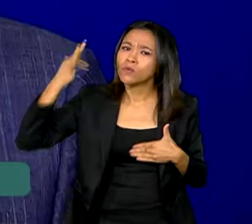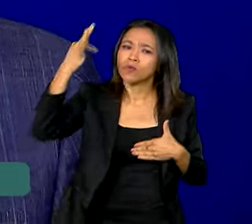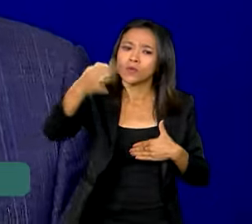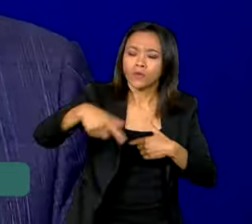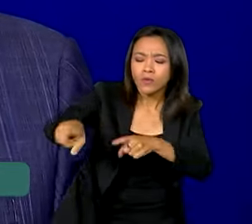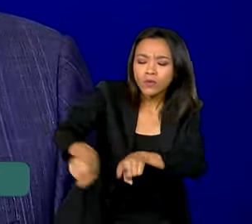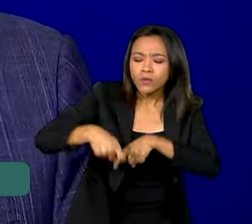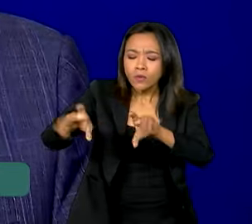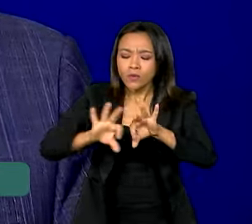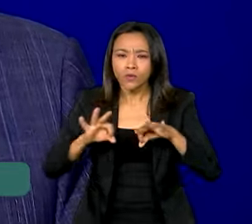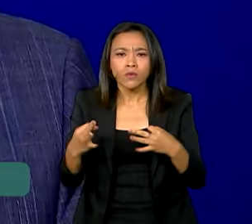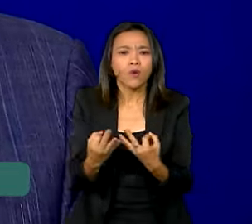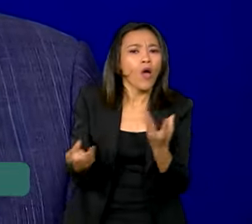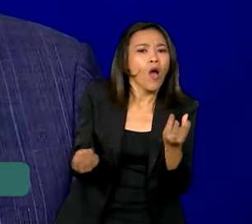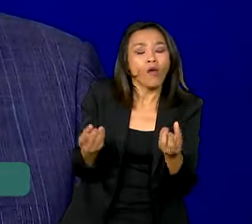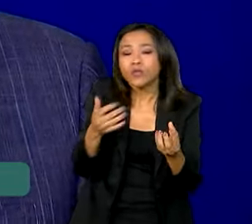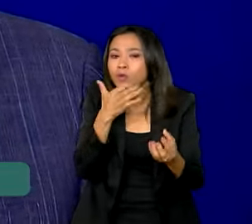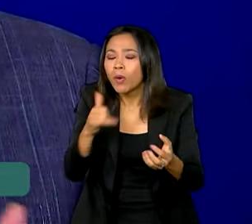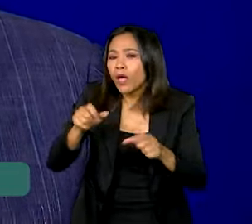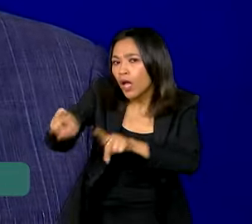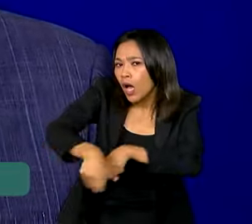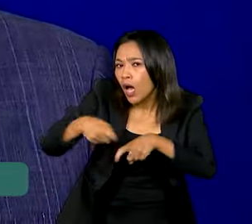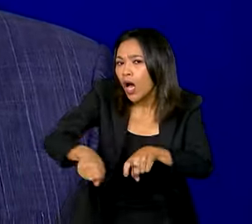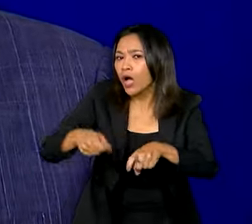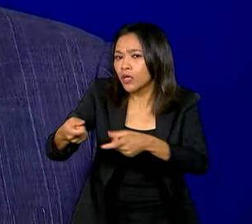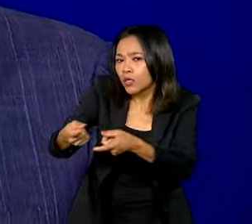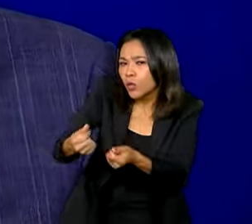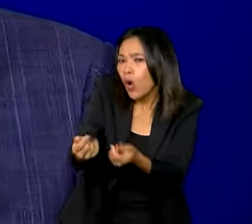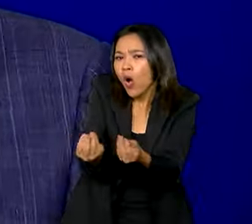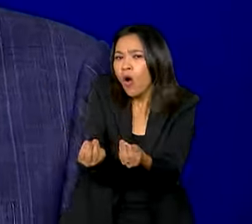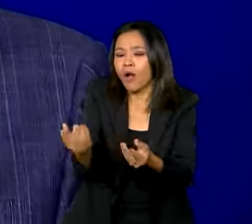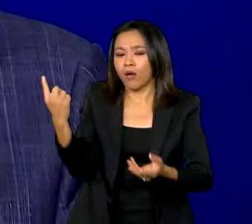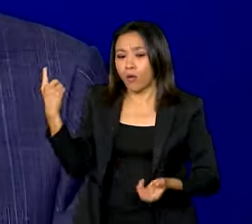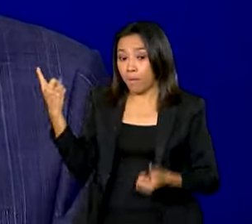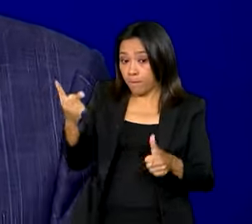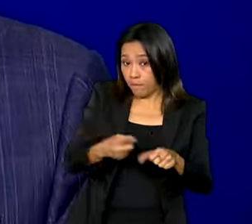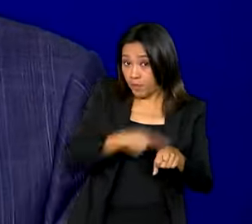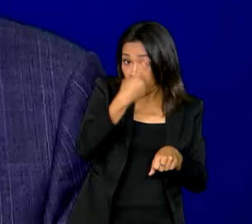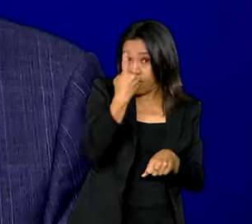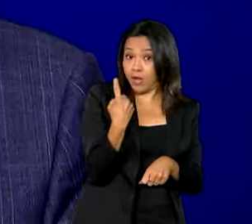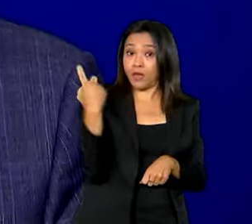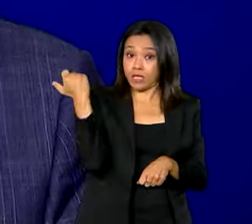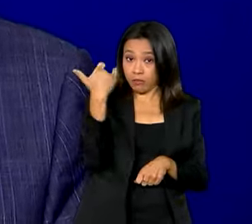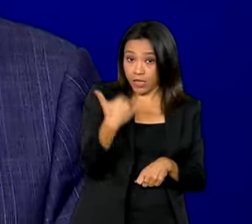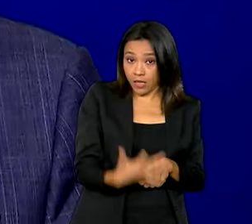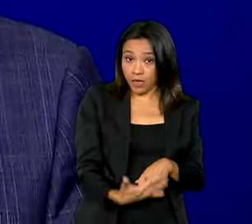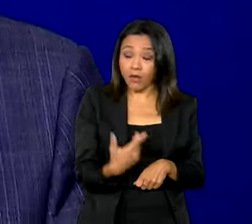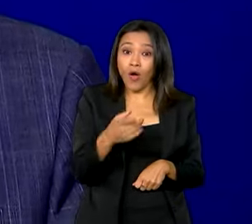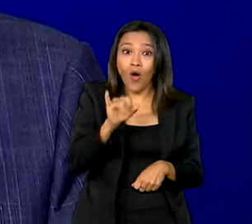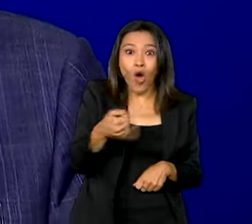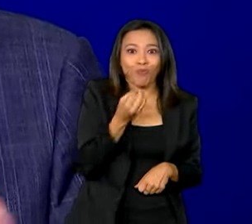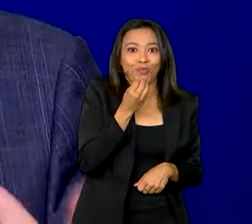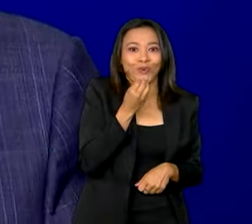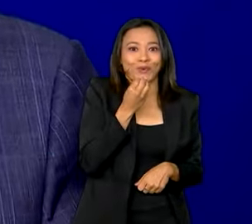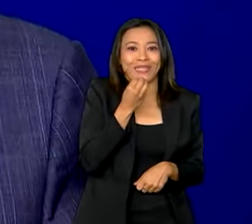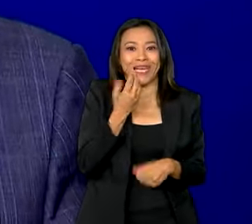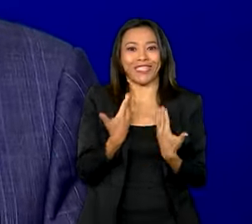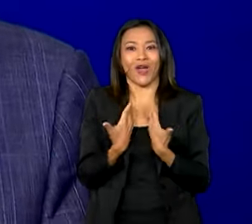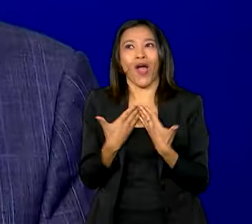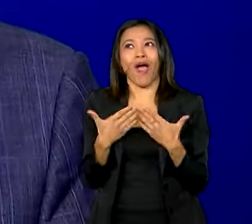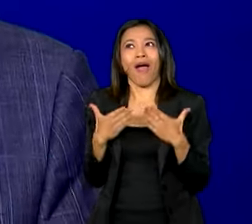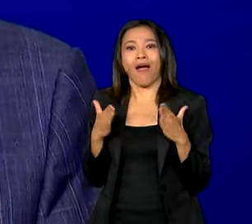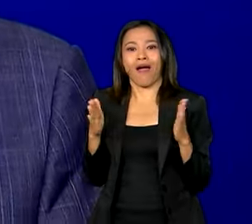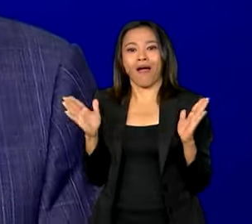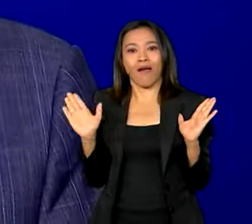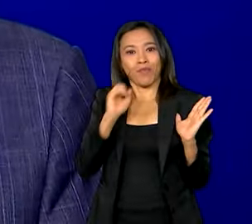Nós temos dois efeitos muito bons. O primeiro, as oportunidades comerciais se abriram muito